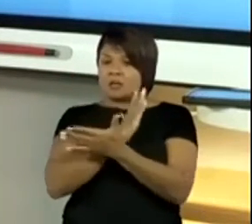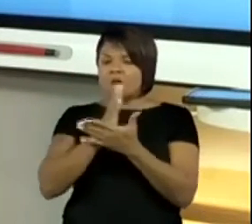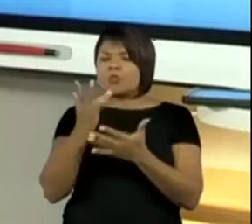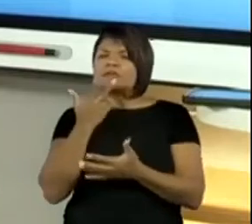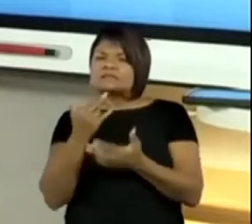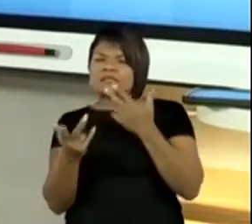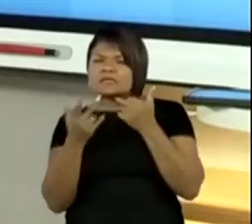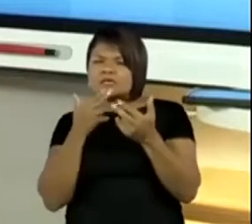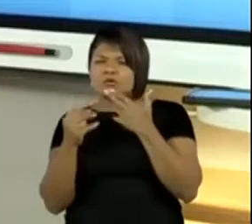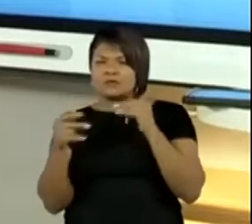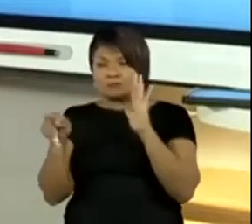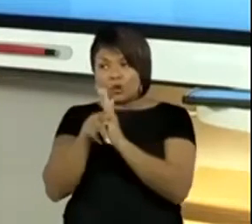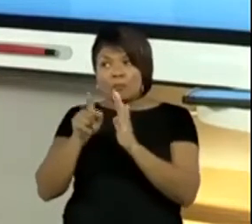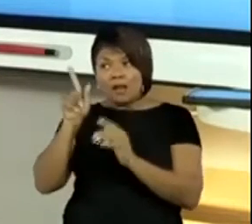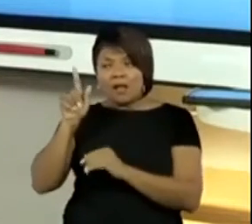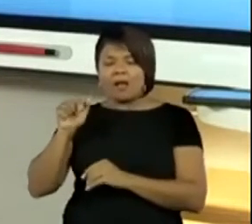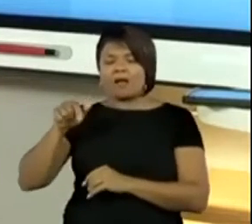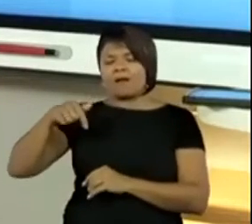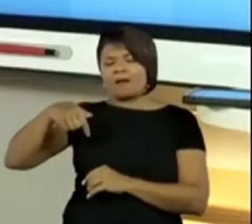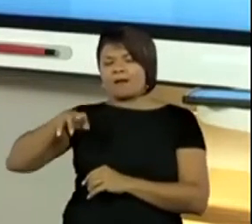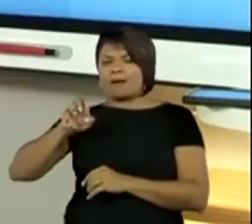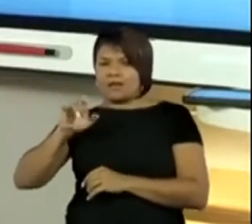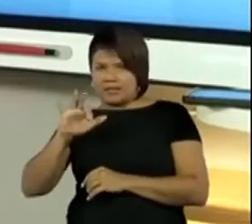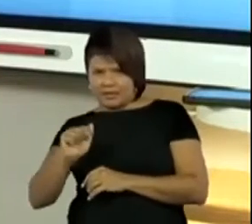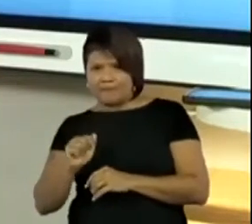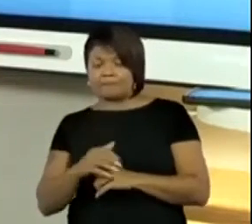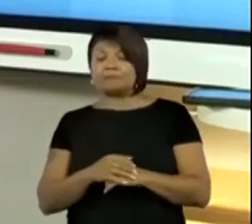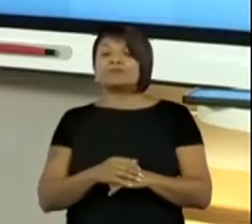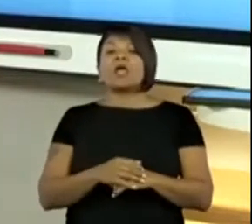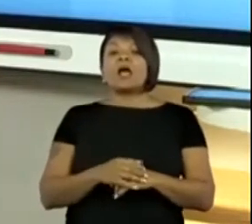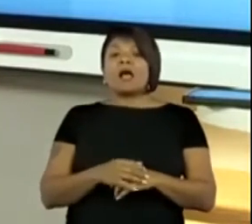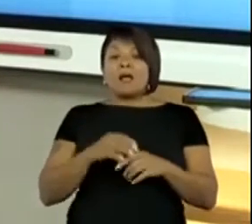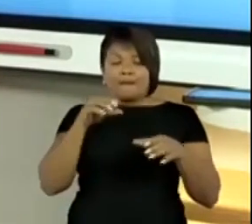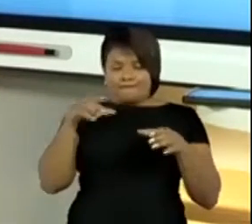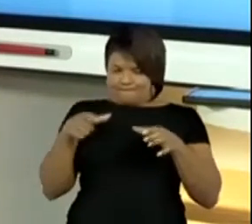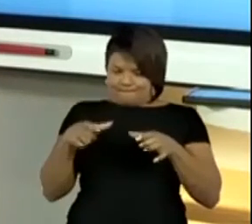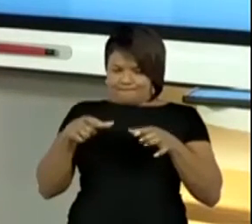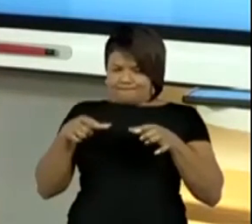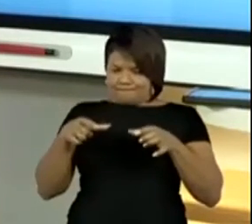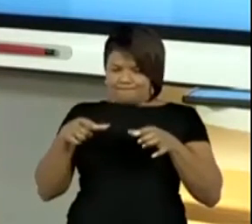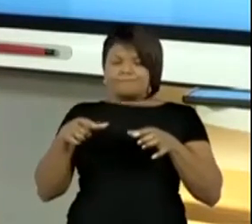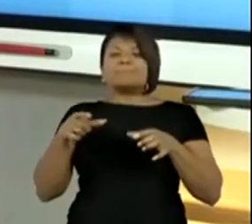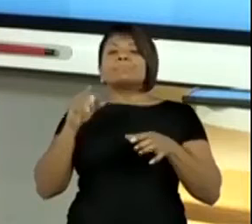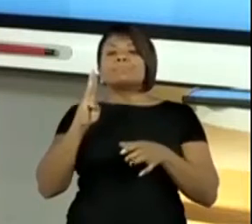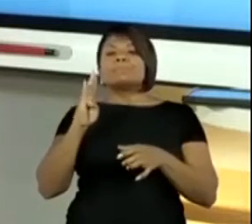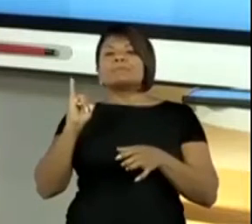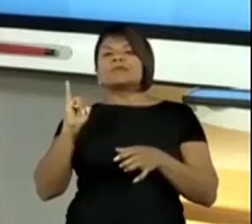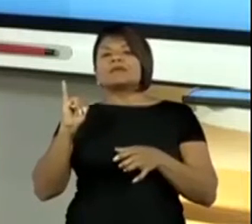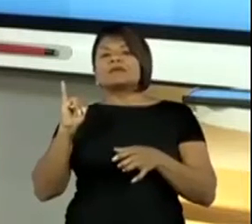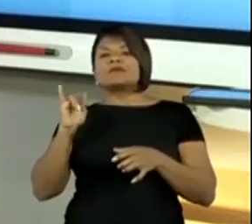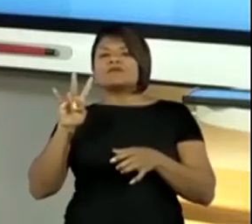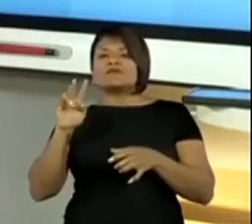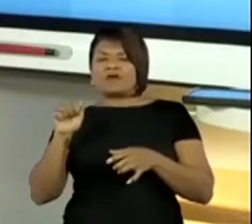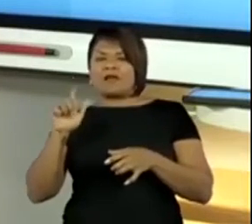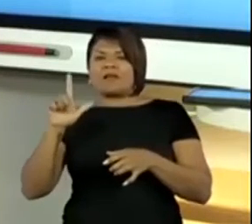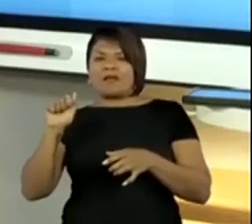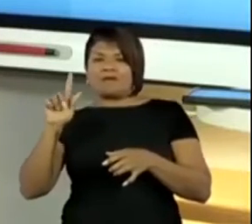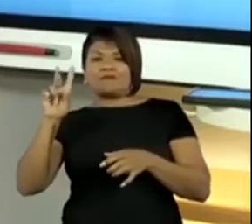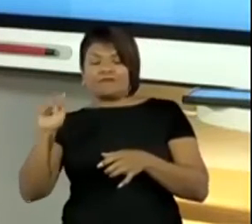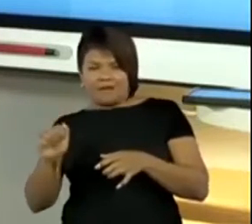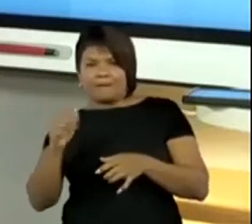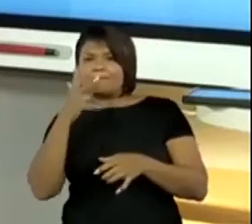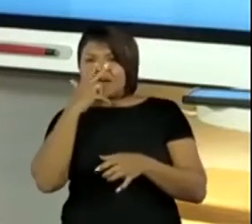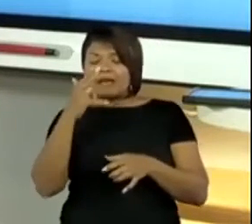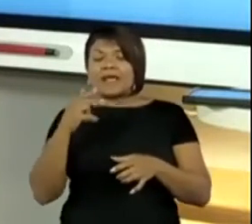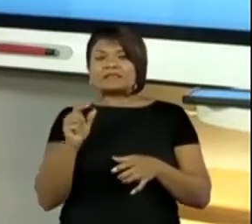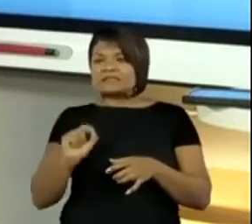peças são chamadas bivalava. Quase se traduz em insetos aquáticos. À